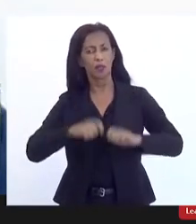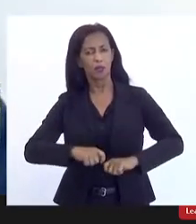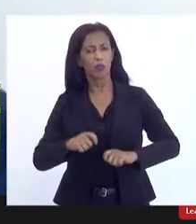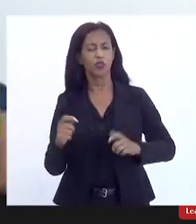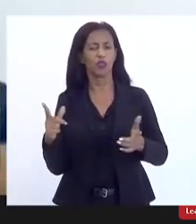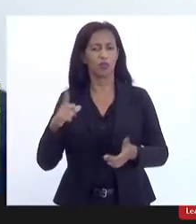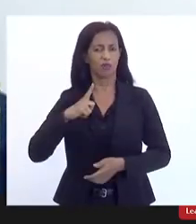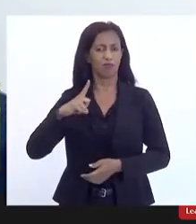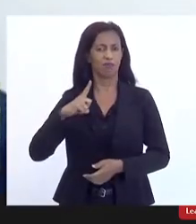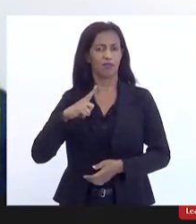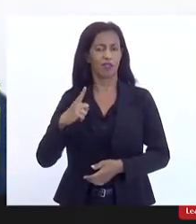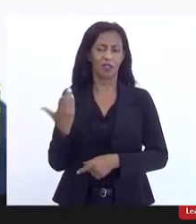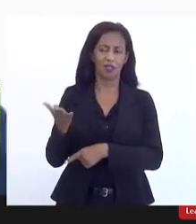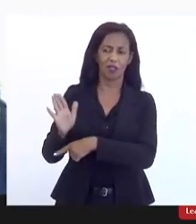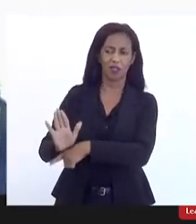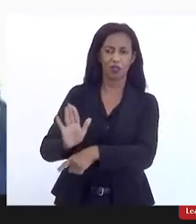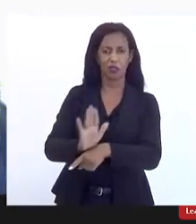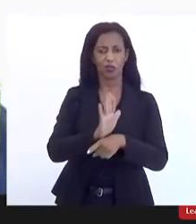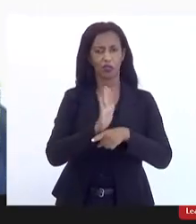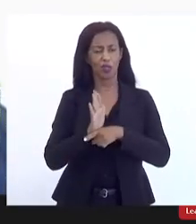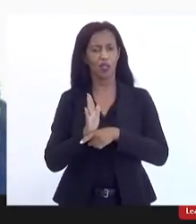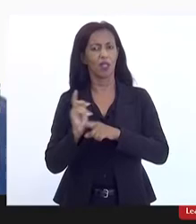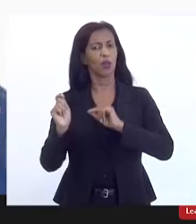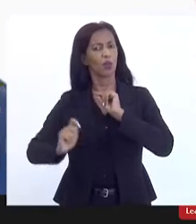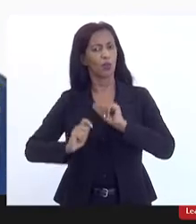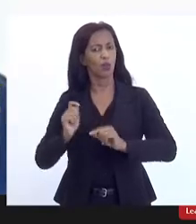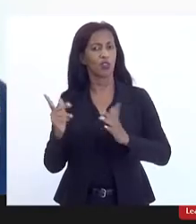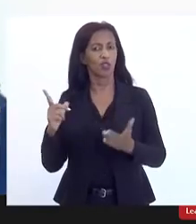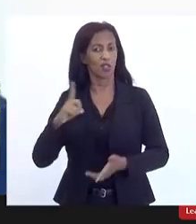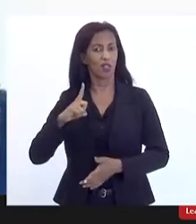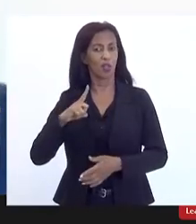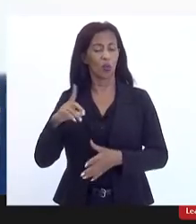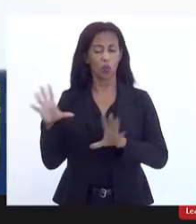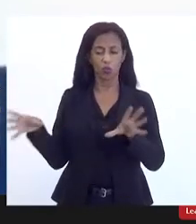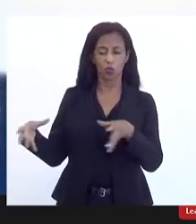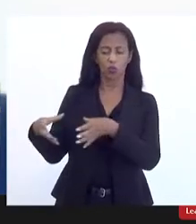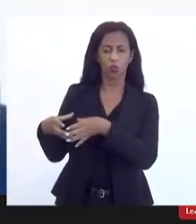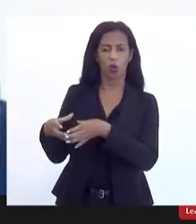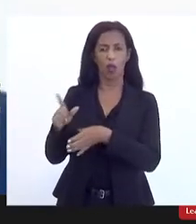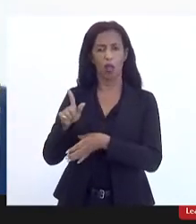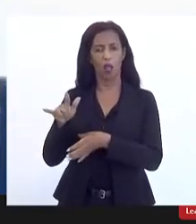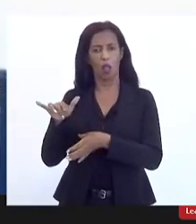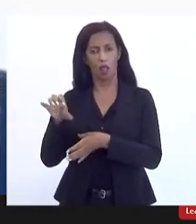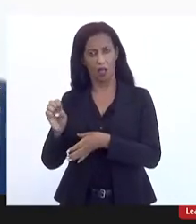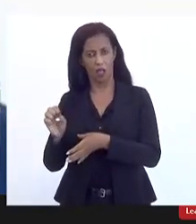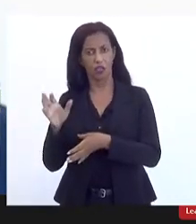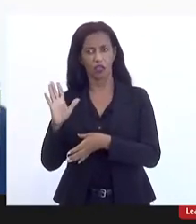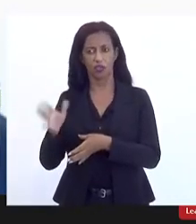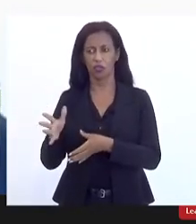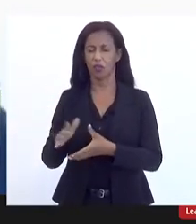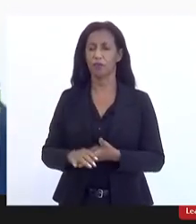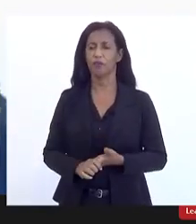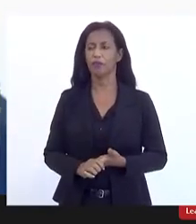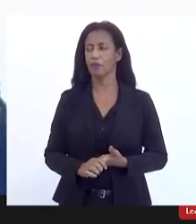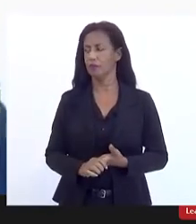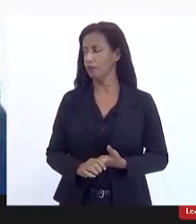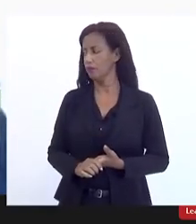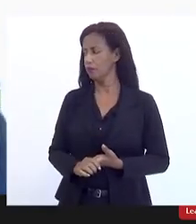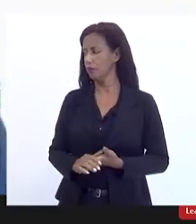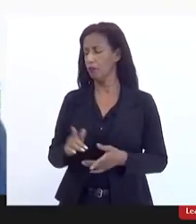consórcio que atenderia porque ele já atende hoje grande parte da região leste de Barra Mansa do município de Barra Mansa